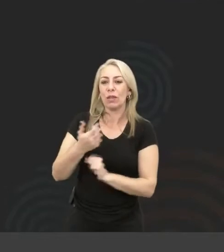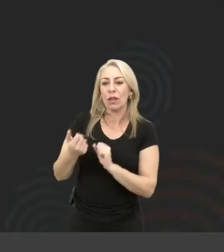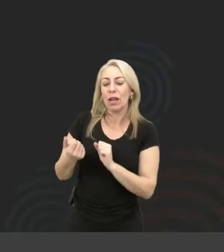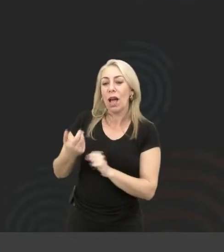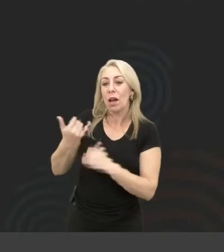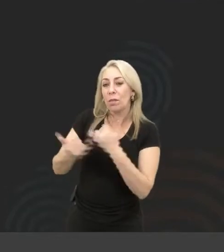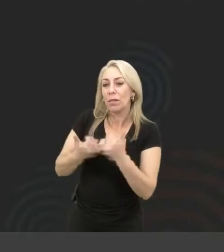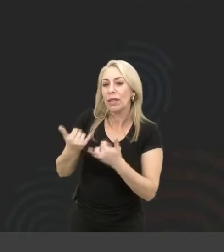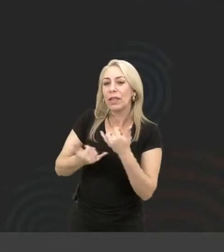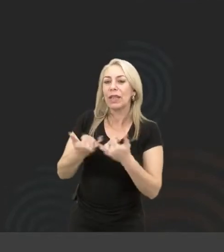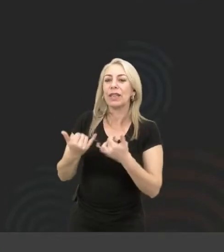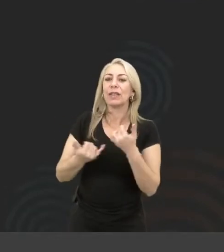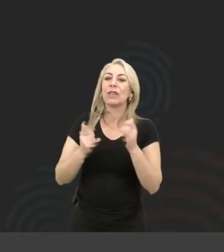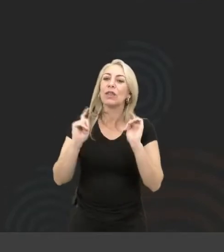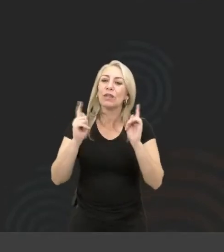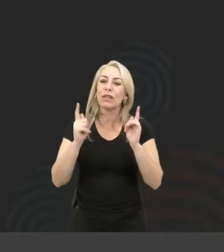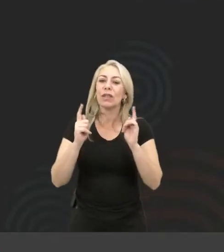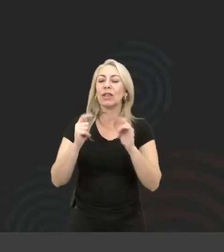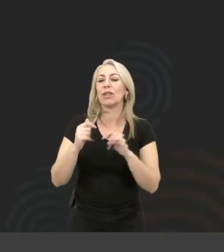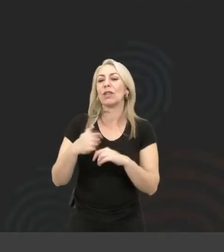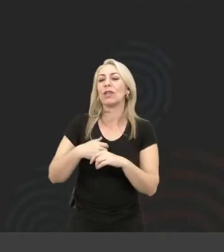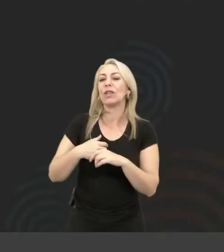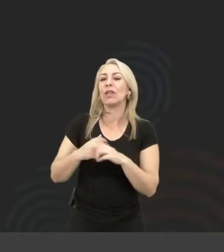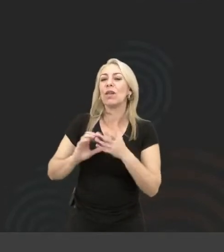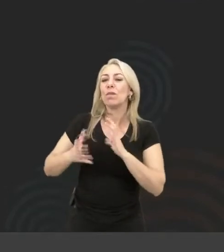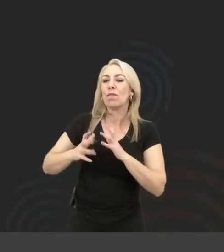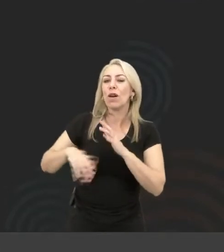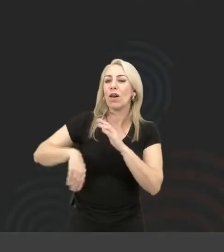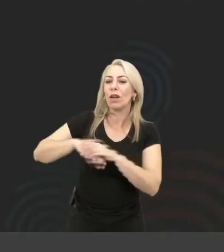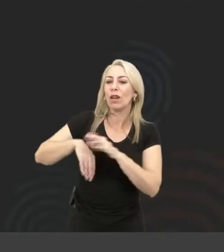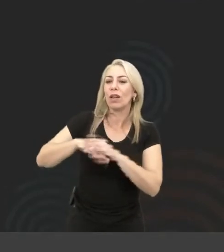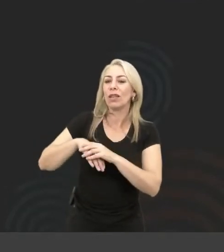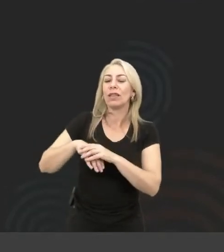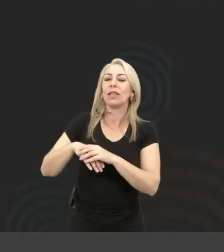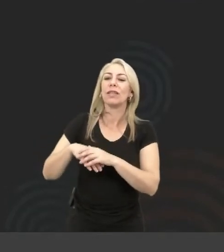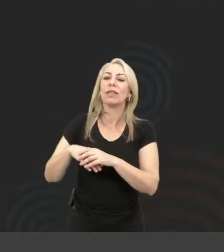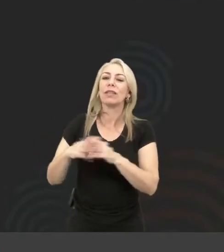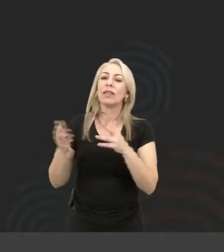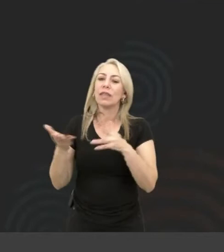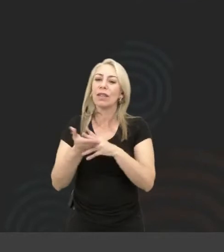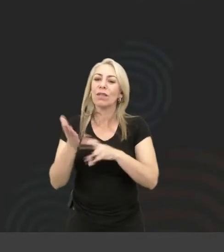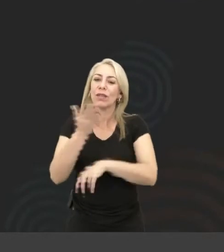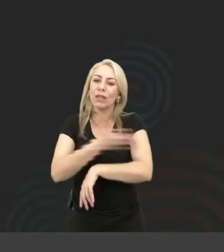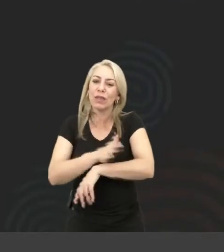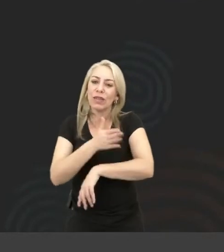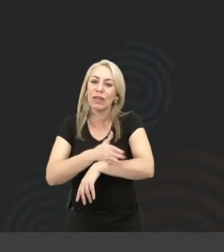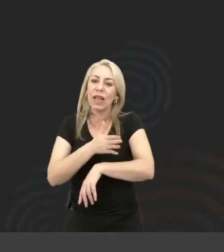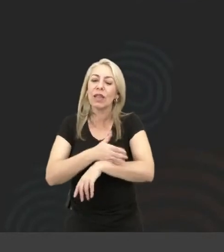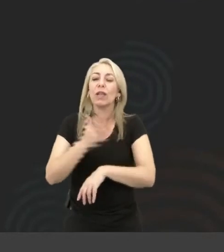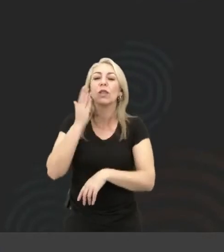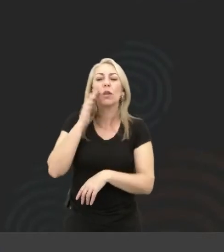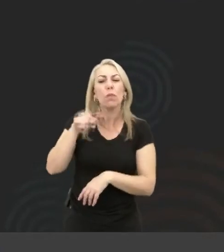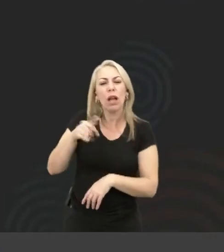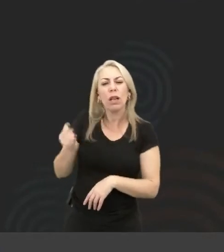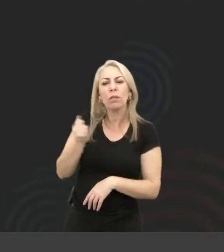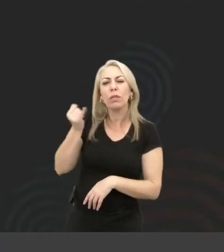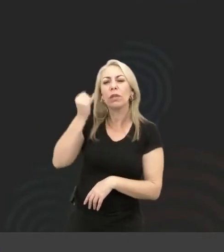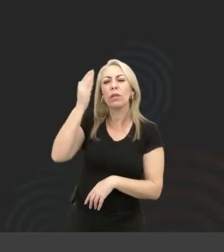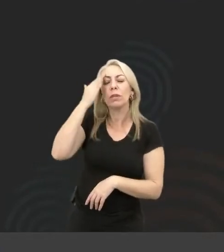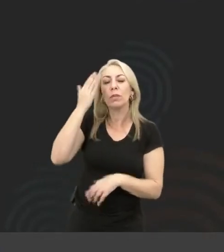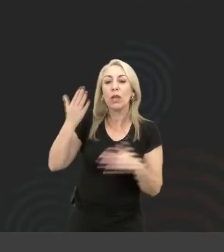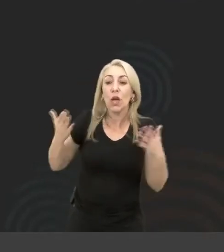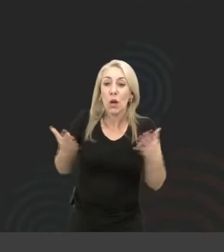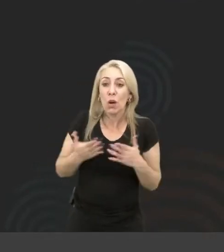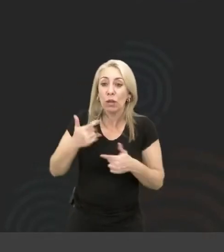intervalo dos ensaios e eu sabia que aquilo ali era muito importante para eles. Assim como eu sei que hoje